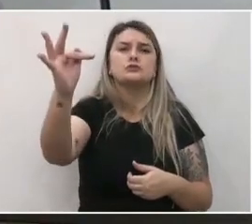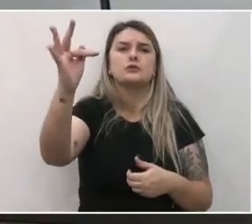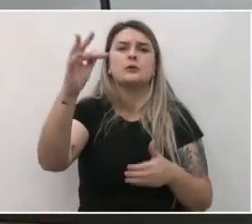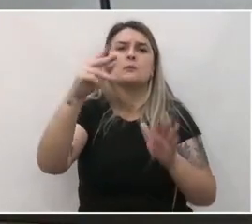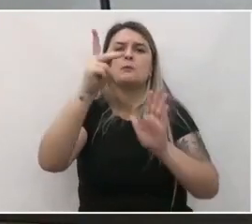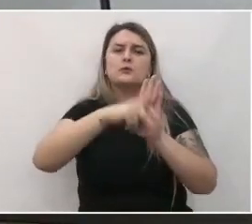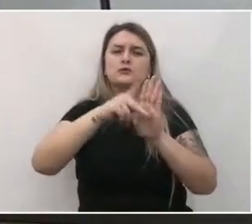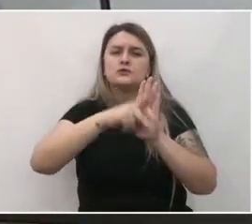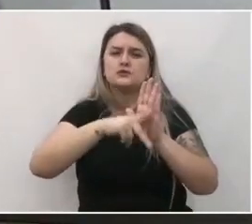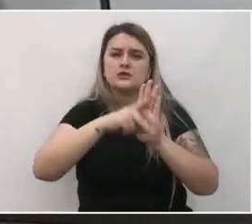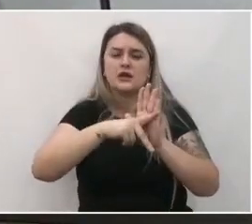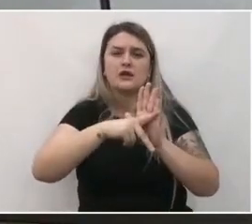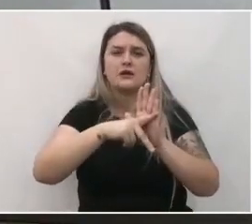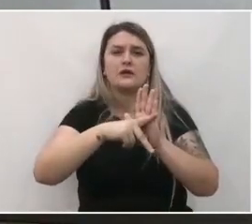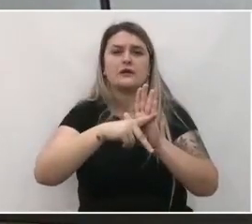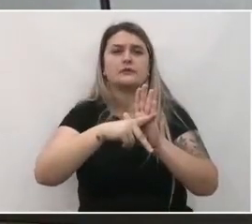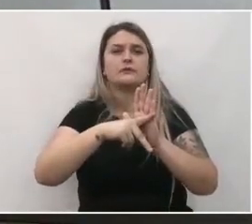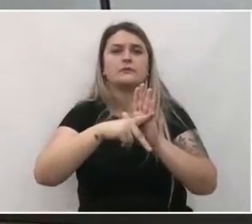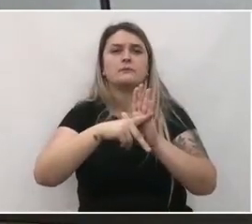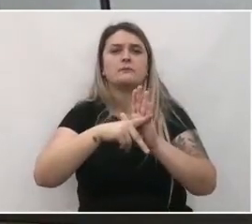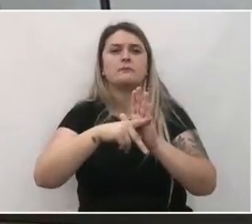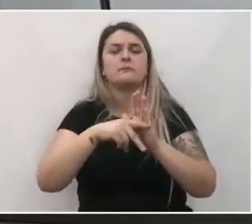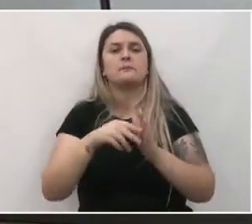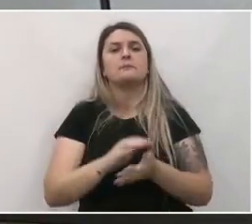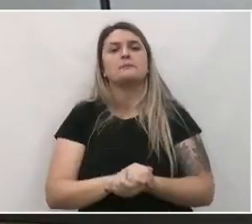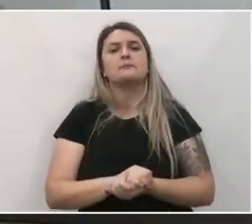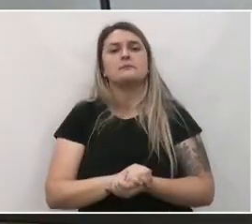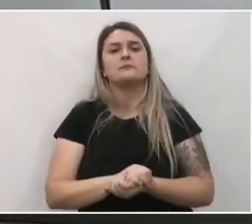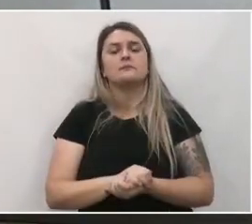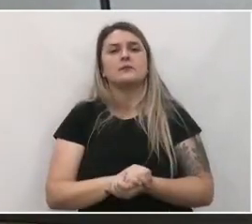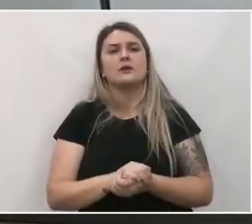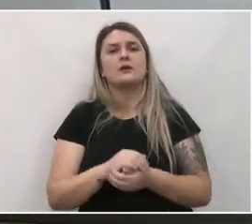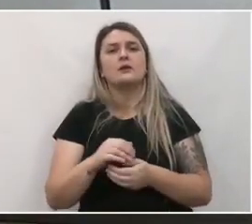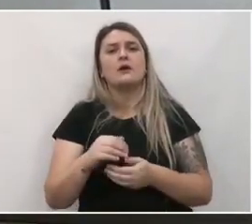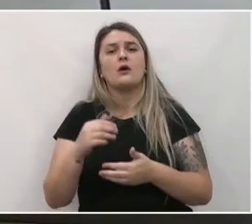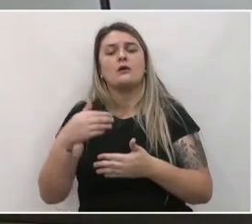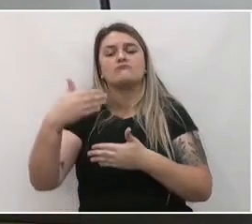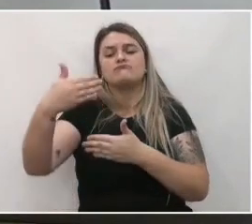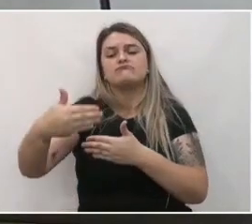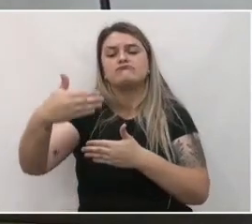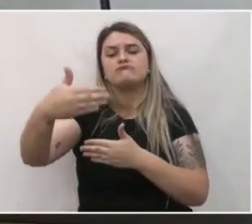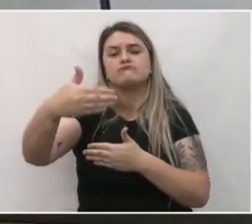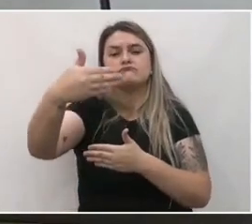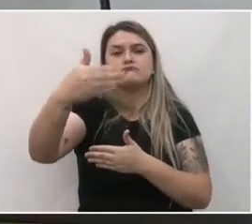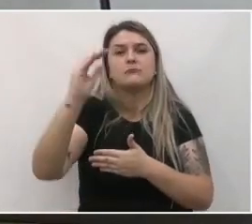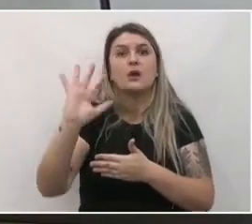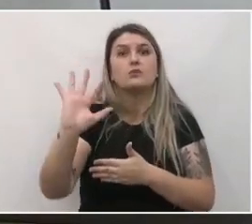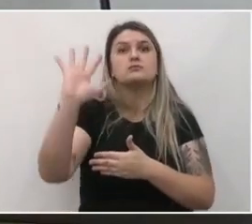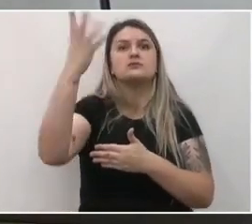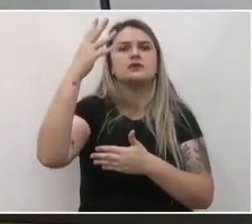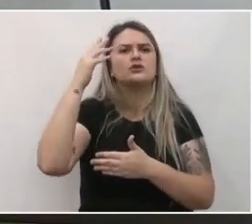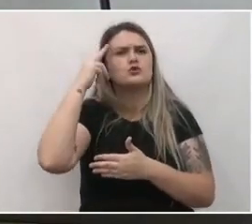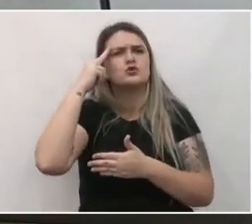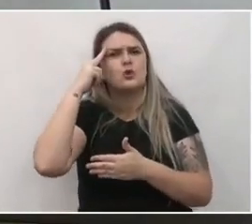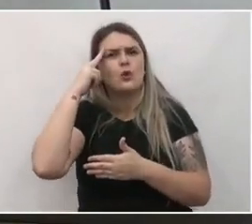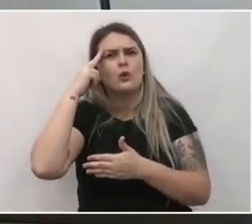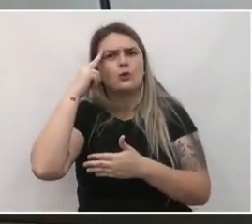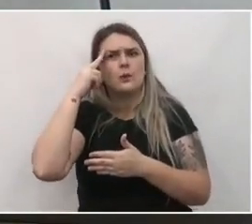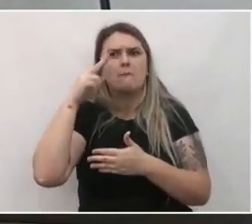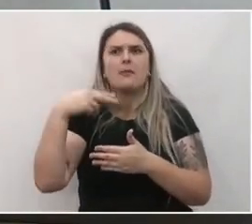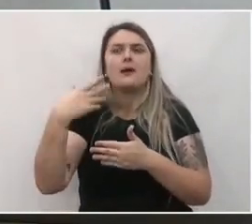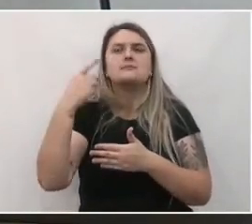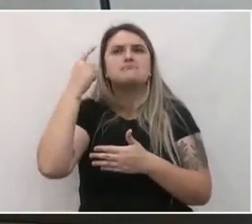projetos, tenham perspectivas que possam se realizar, sonhos que possam ser realizados